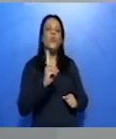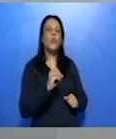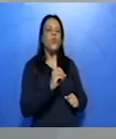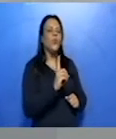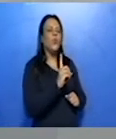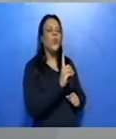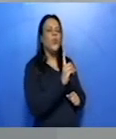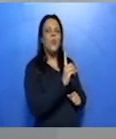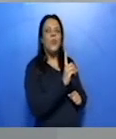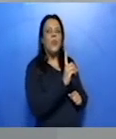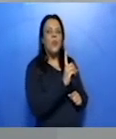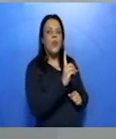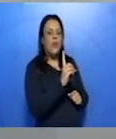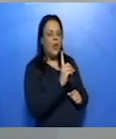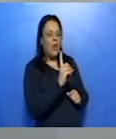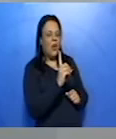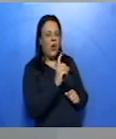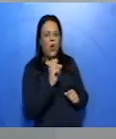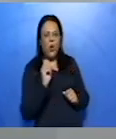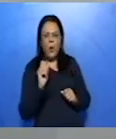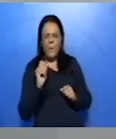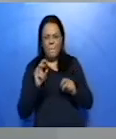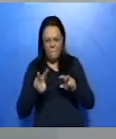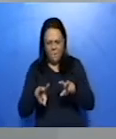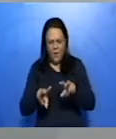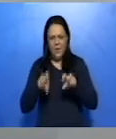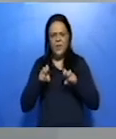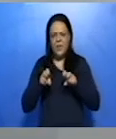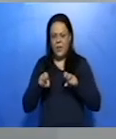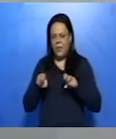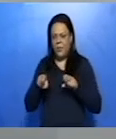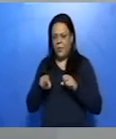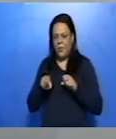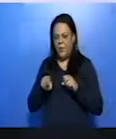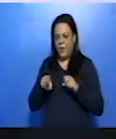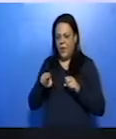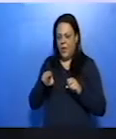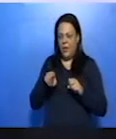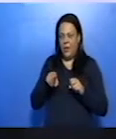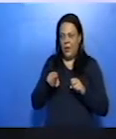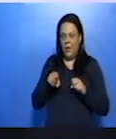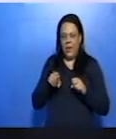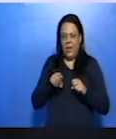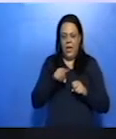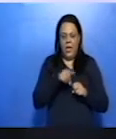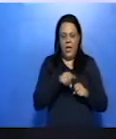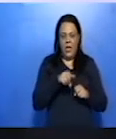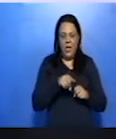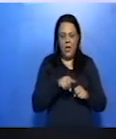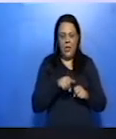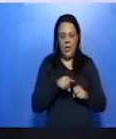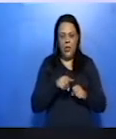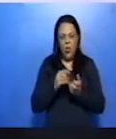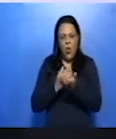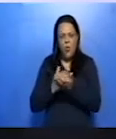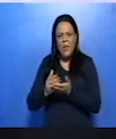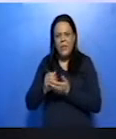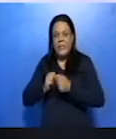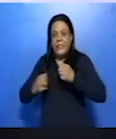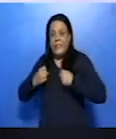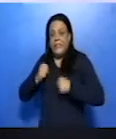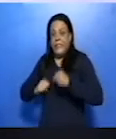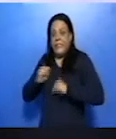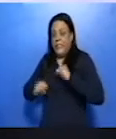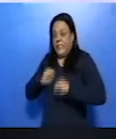Olha o contraste. Contraste entre o que? A ansiedade de Camilo. Primeiro, ansiedade, que é um misto de temor.